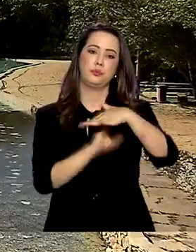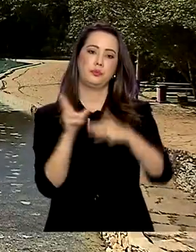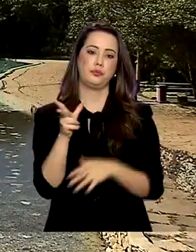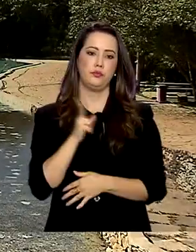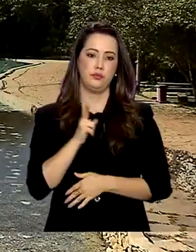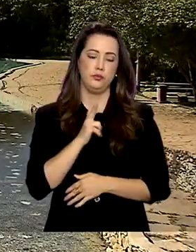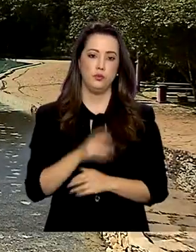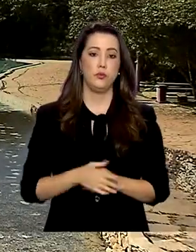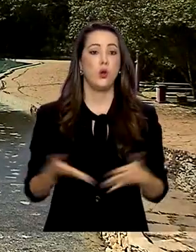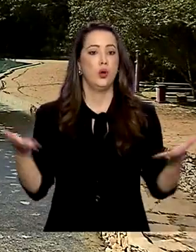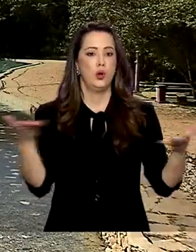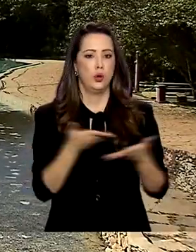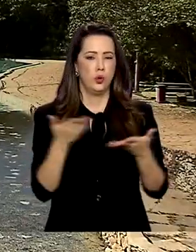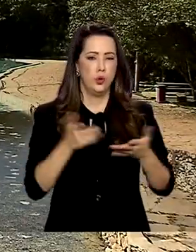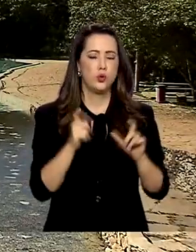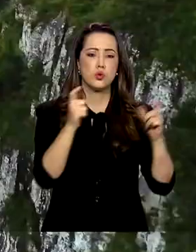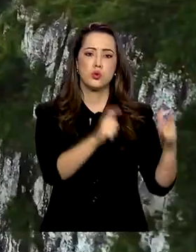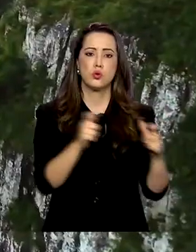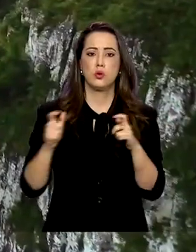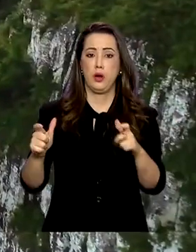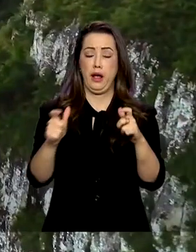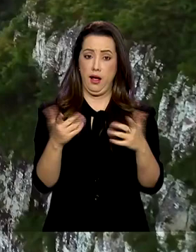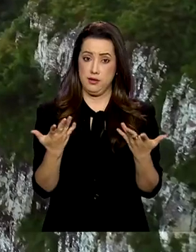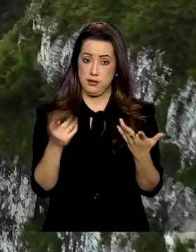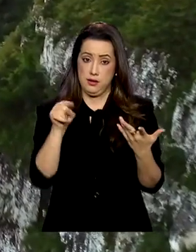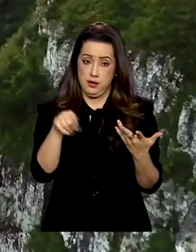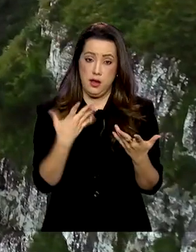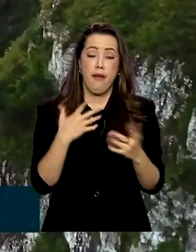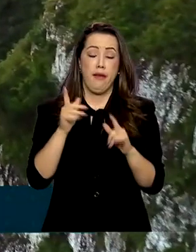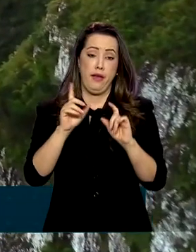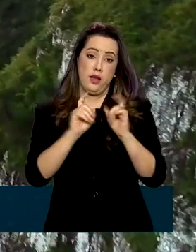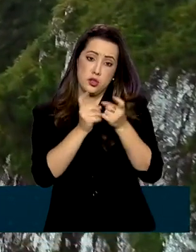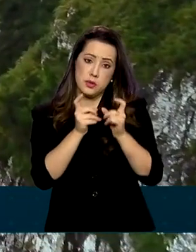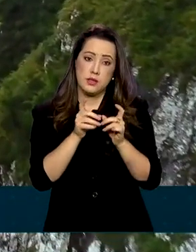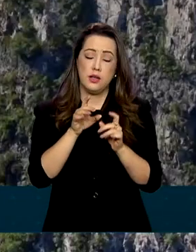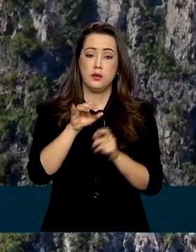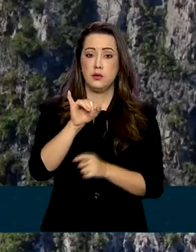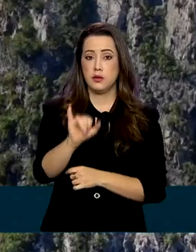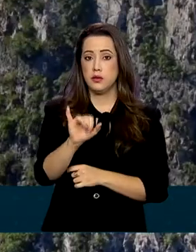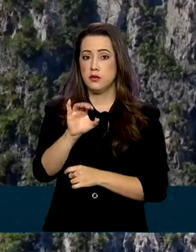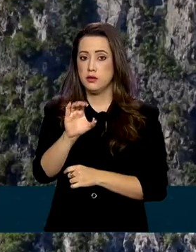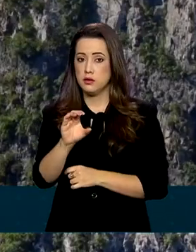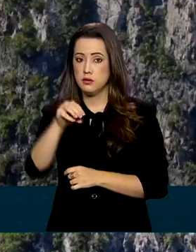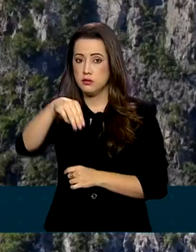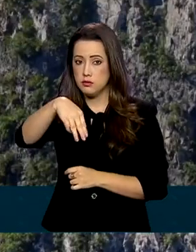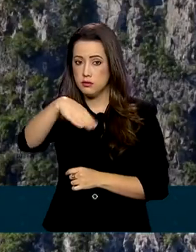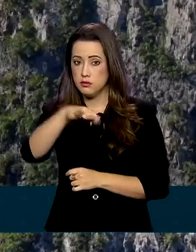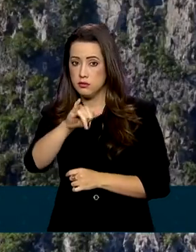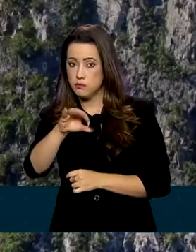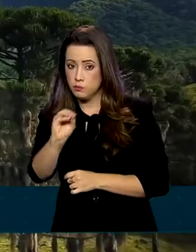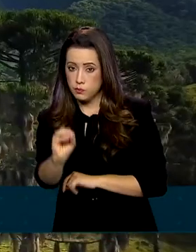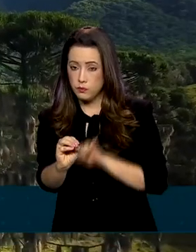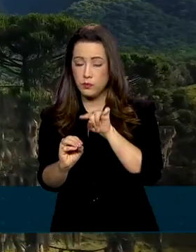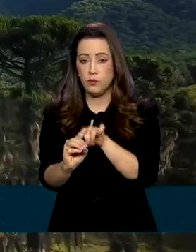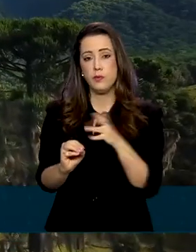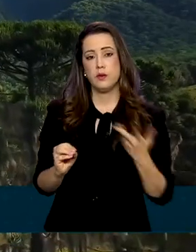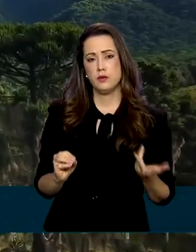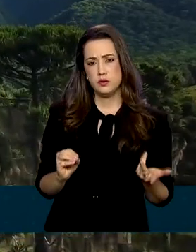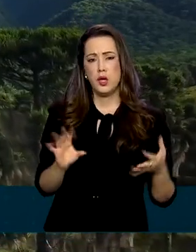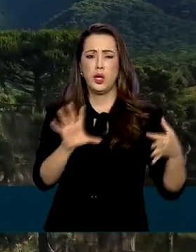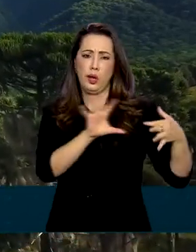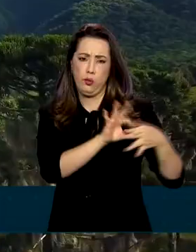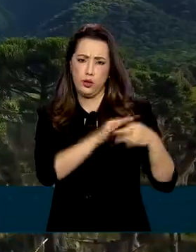privada. Atualmente, as unidades de conservação são administradas pelo Instituto Chico Mendes de Conservação da